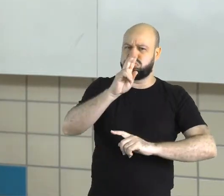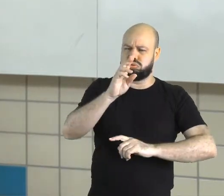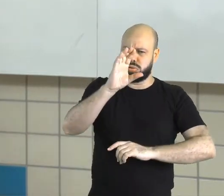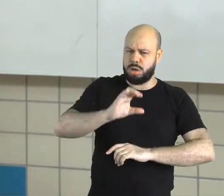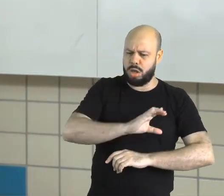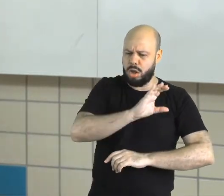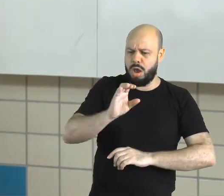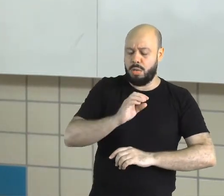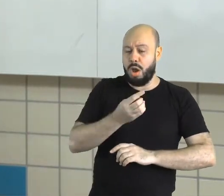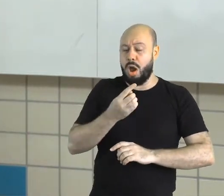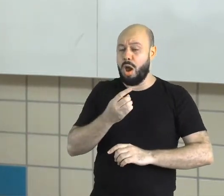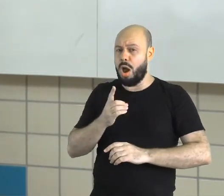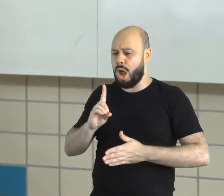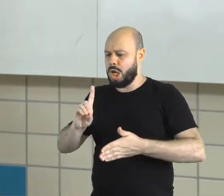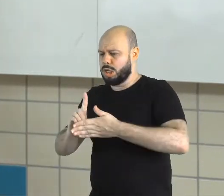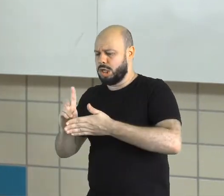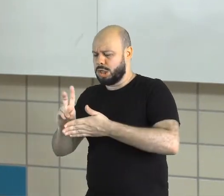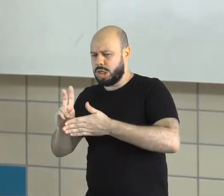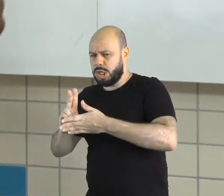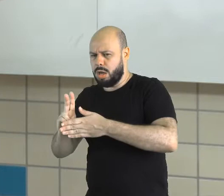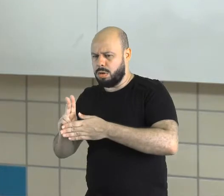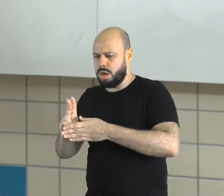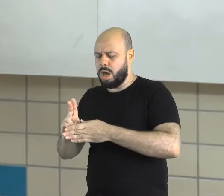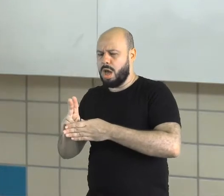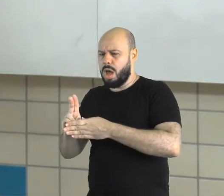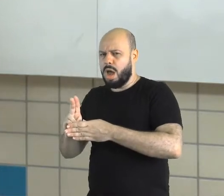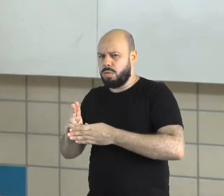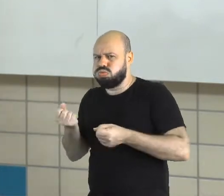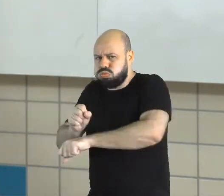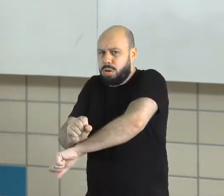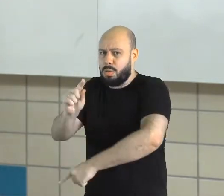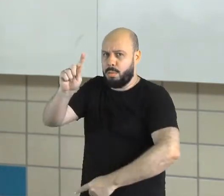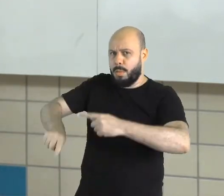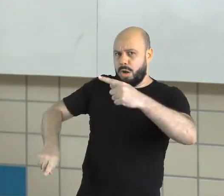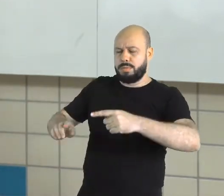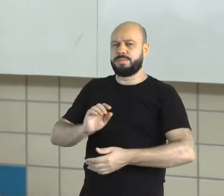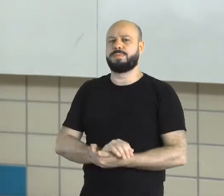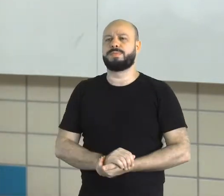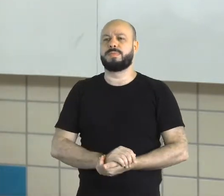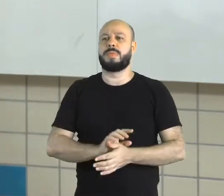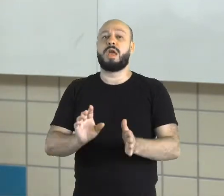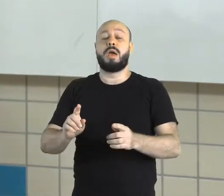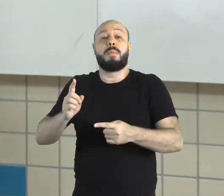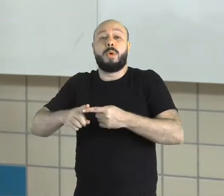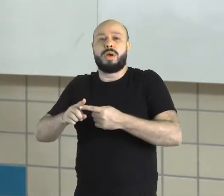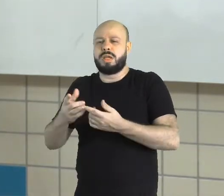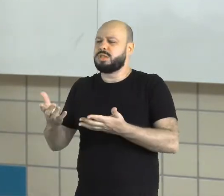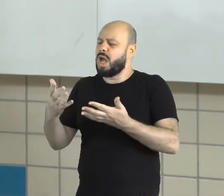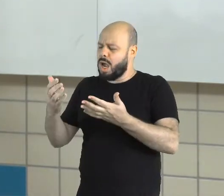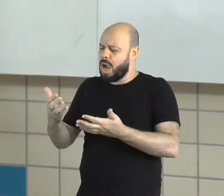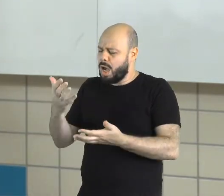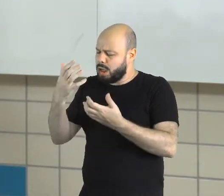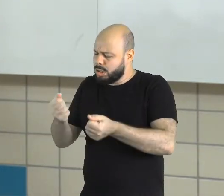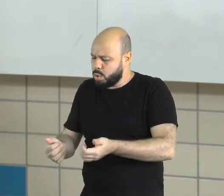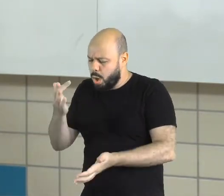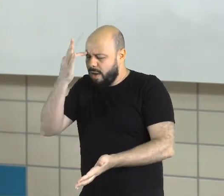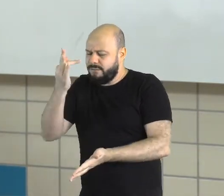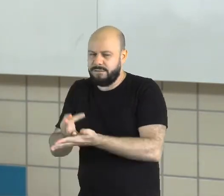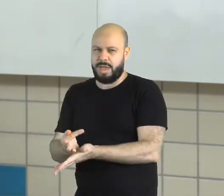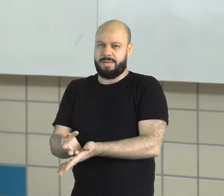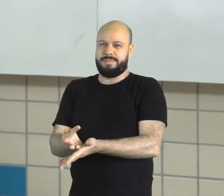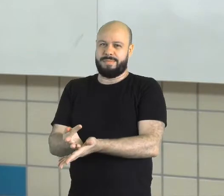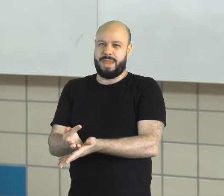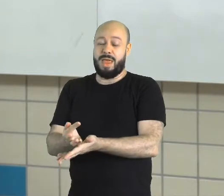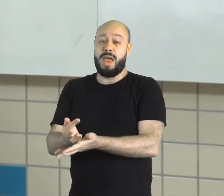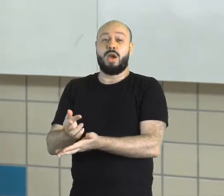Vai começar a proibir a escravização indígena, porque veja a visão do jesuíta. Cara, eu catequizei esse indígena, agora ele tem a nossa